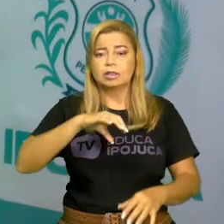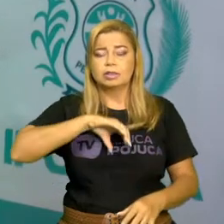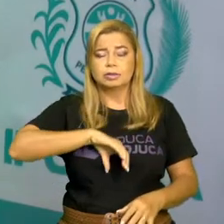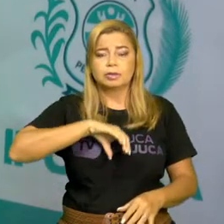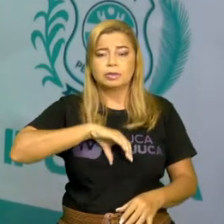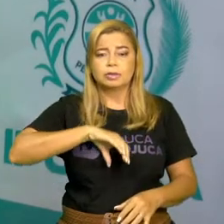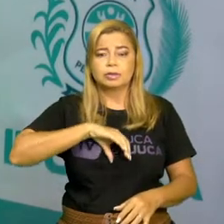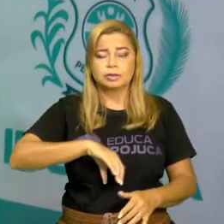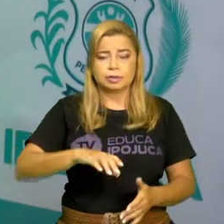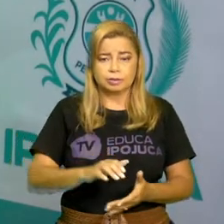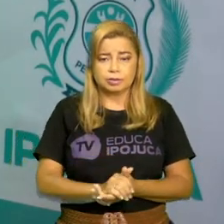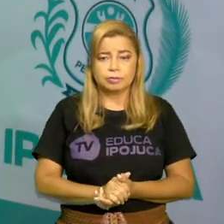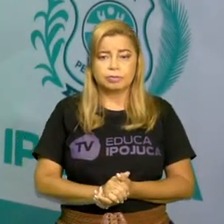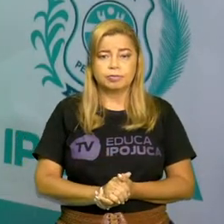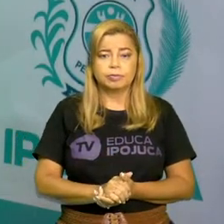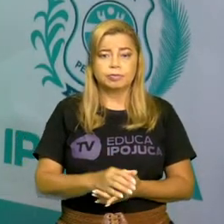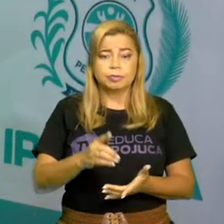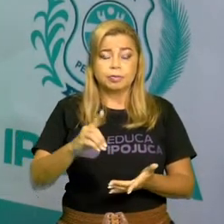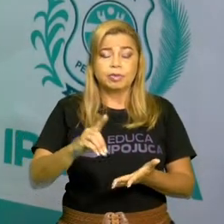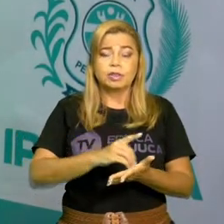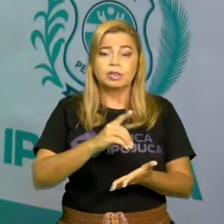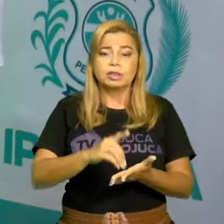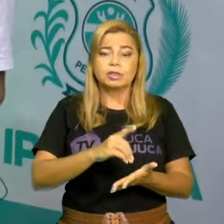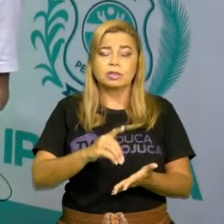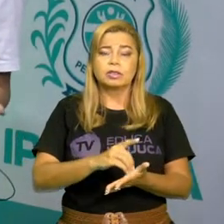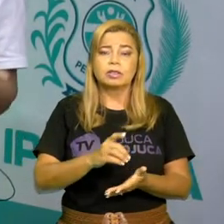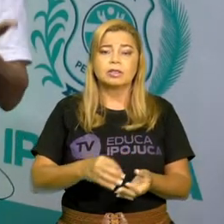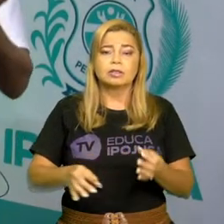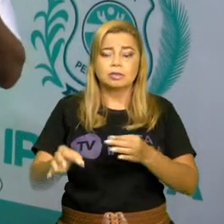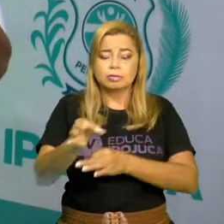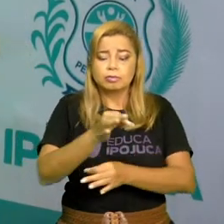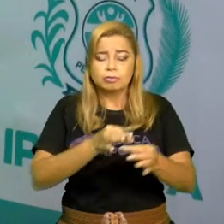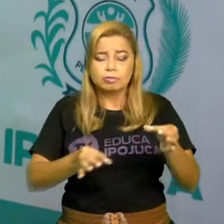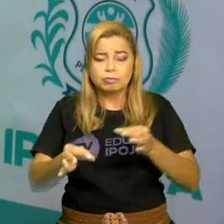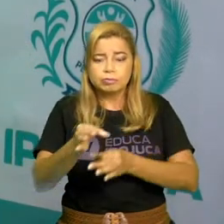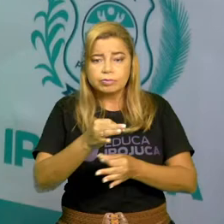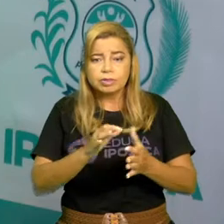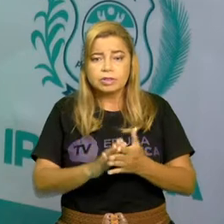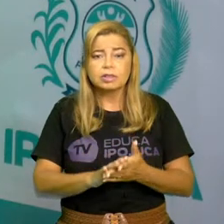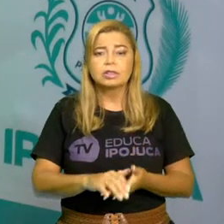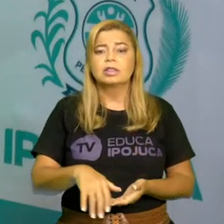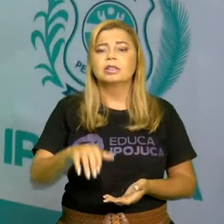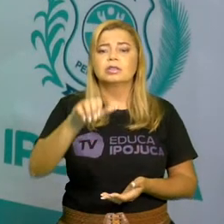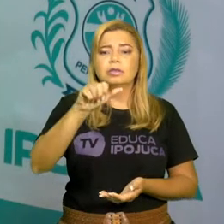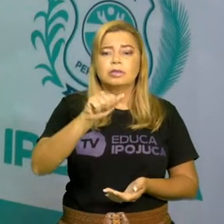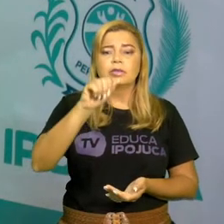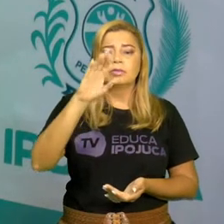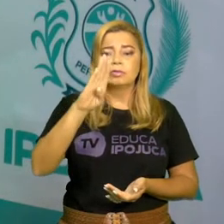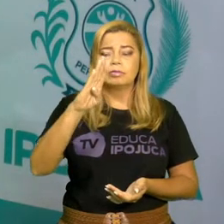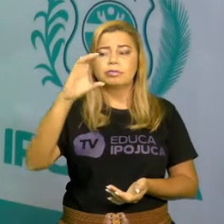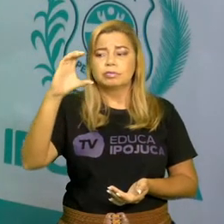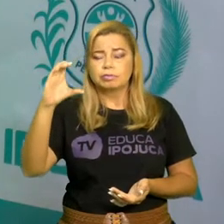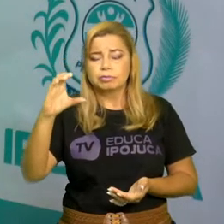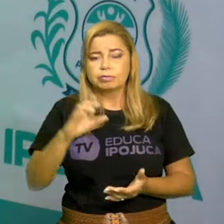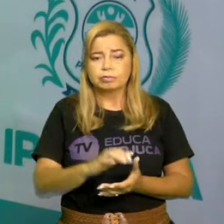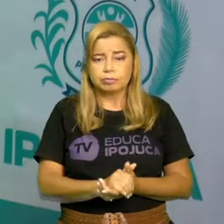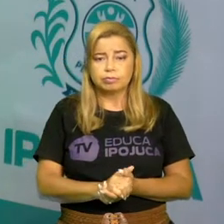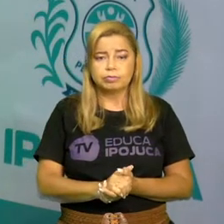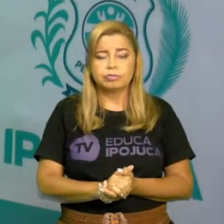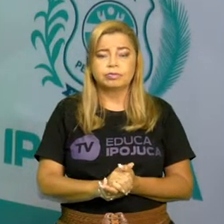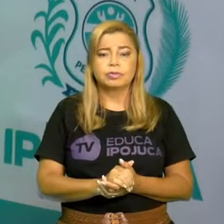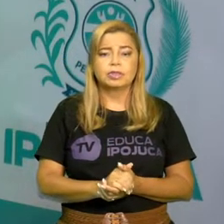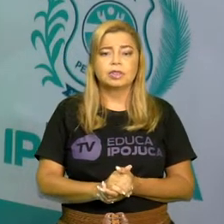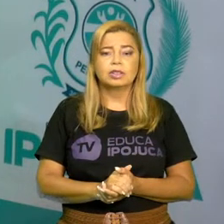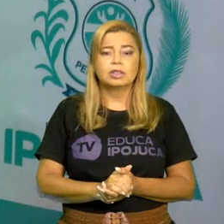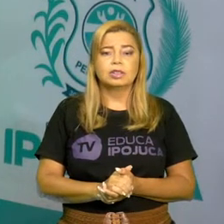O dicionário é organizado em ordem alfabética e ele vem com as palavrinhas que você tem que